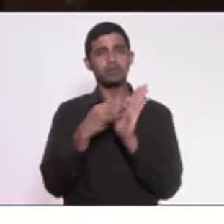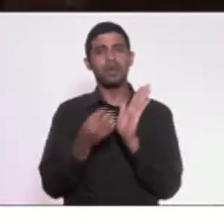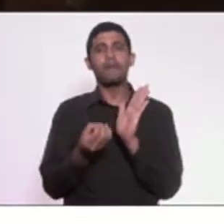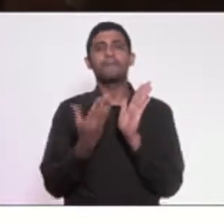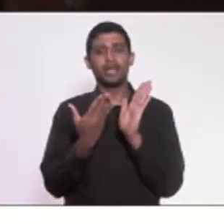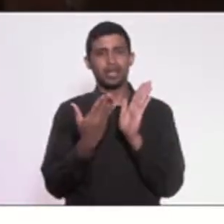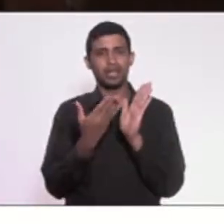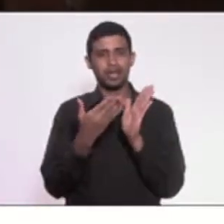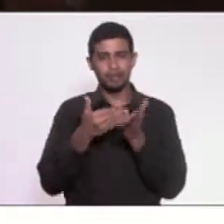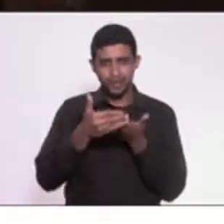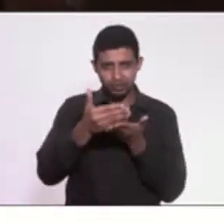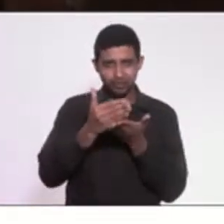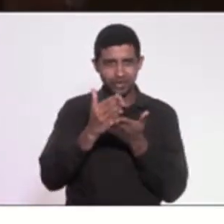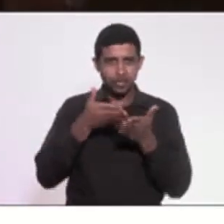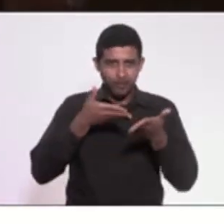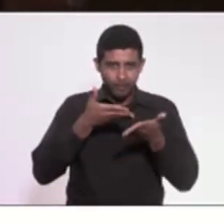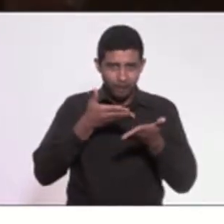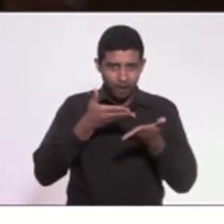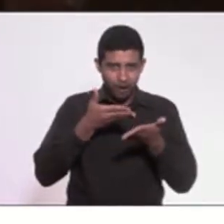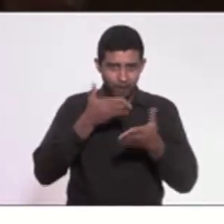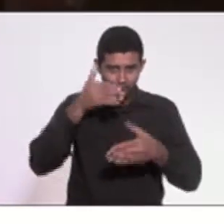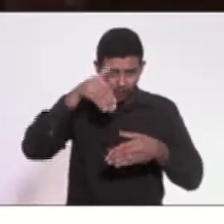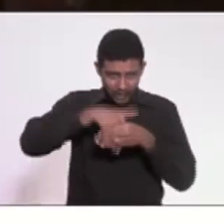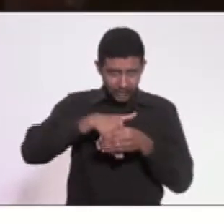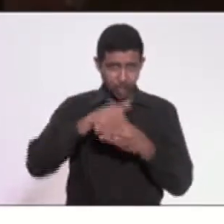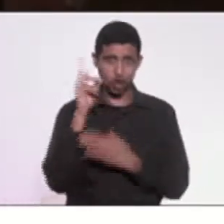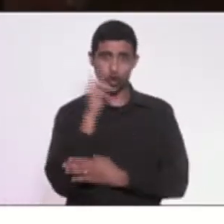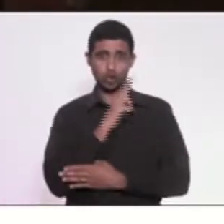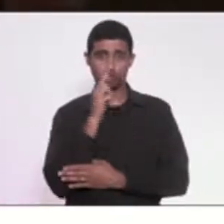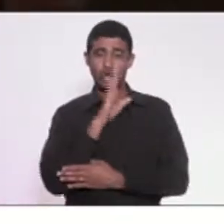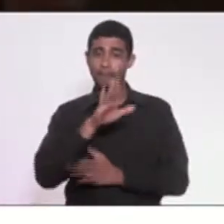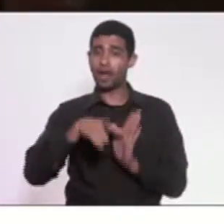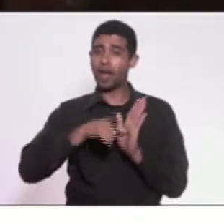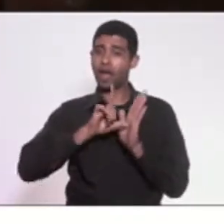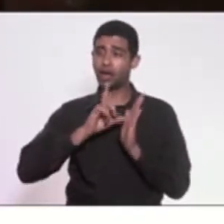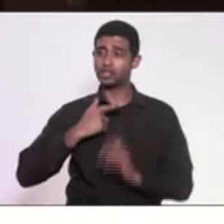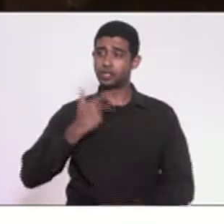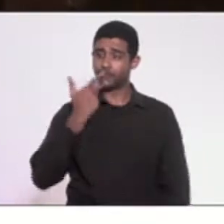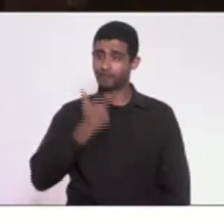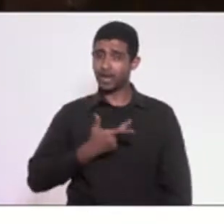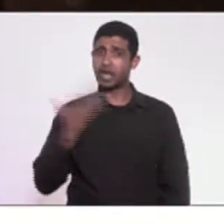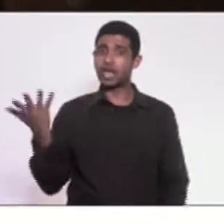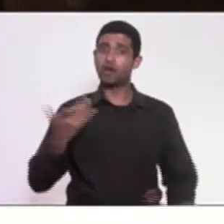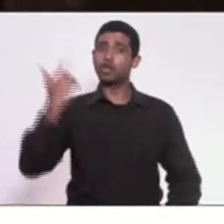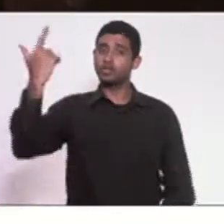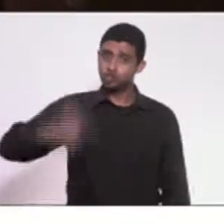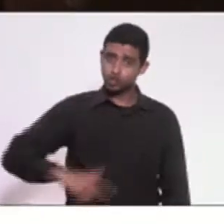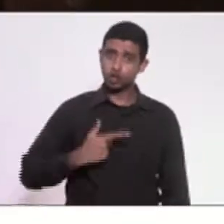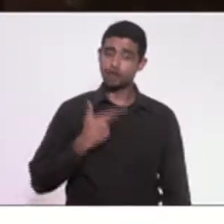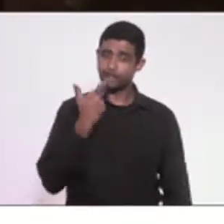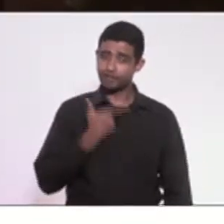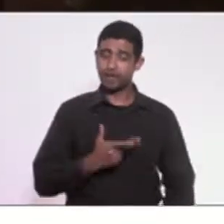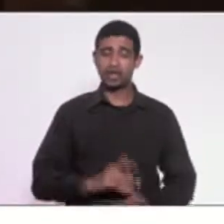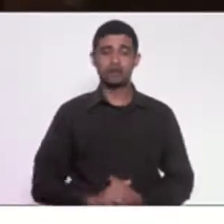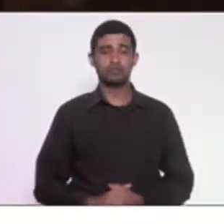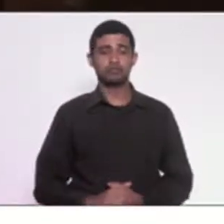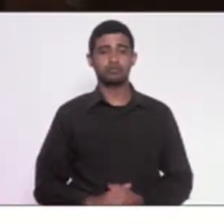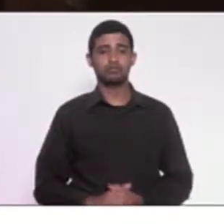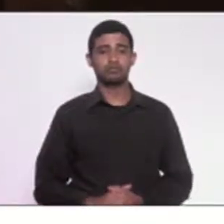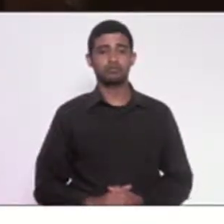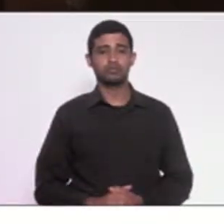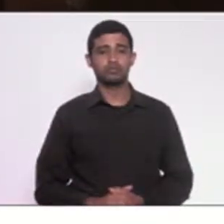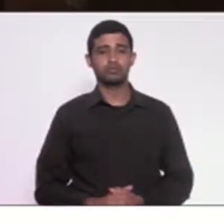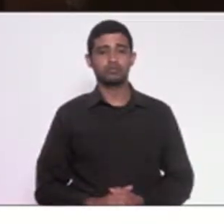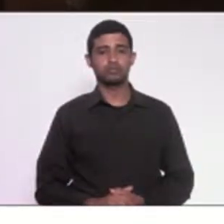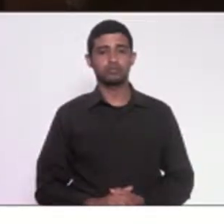colocado em votação em regime de urgência, mas já disse antes e volto a fazê-lo. não quero que